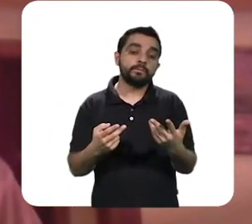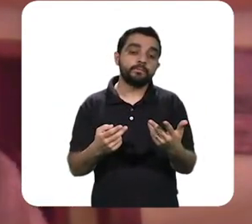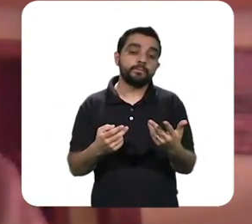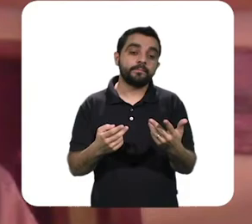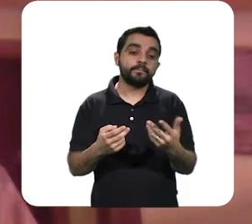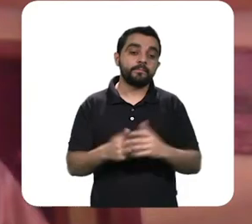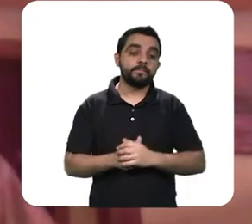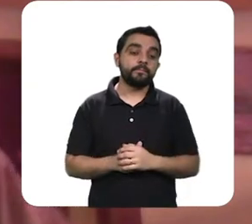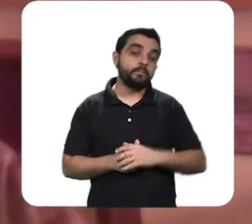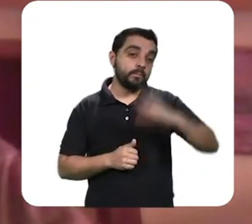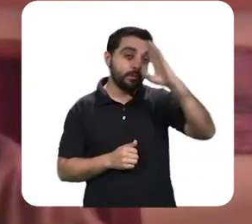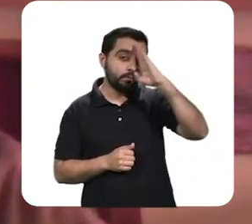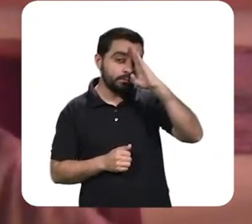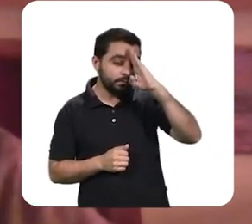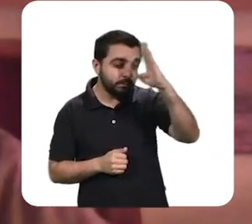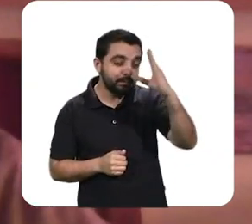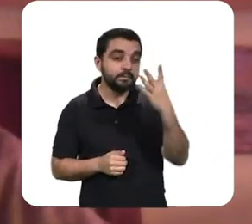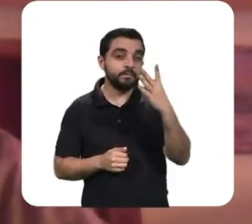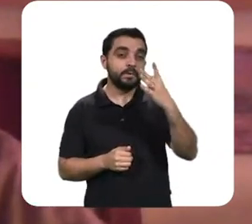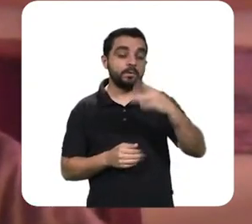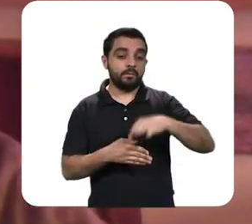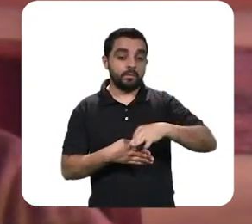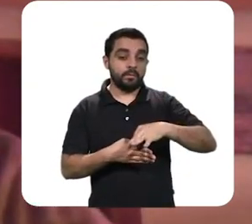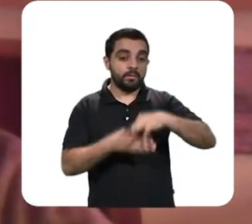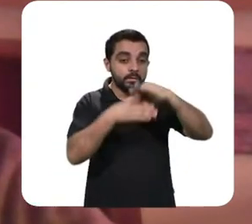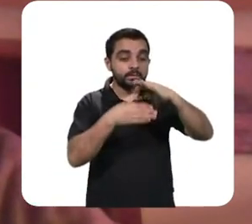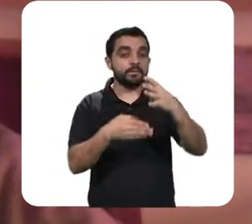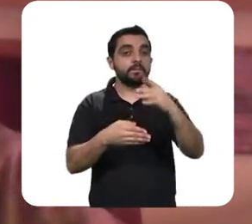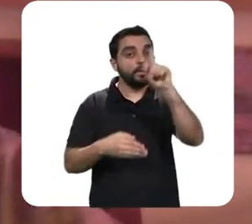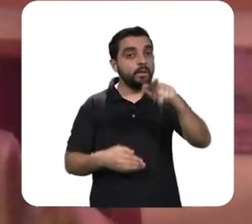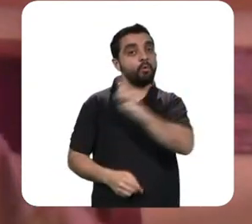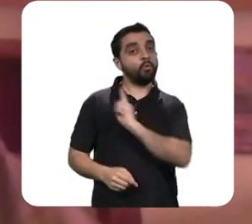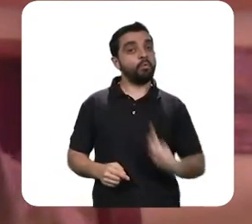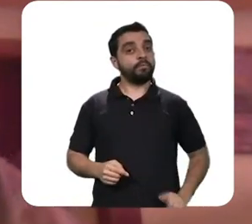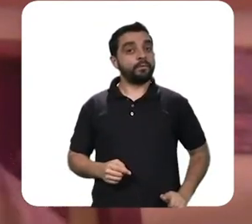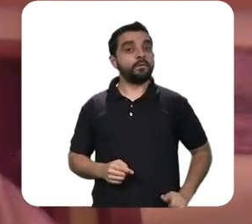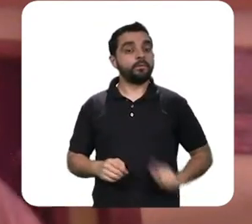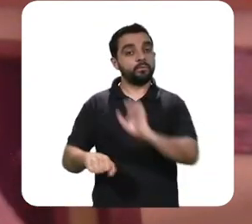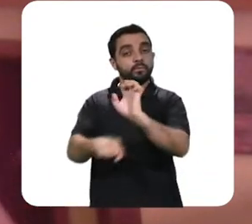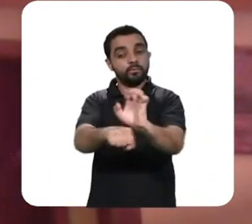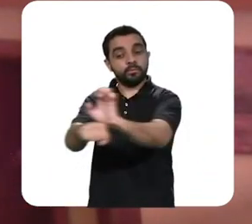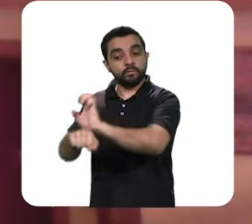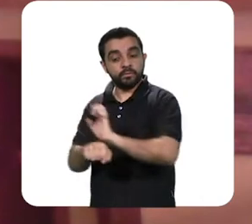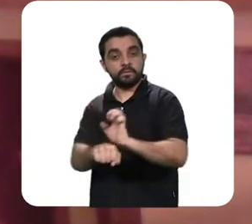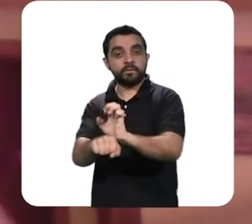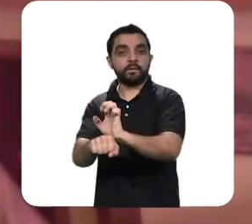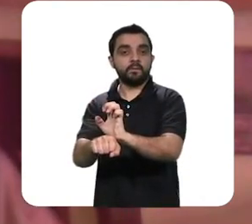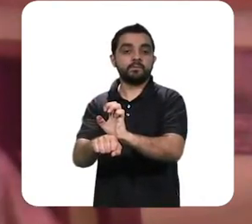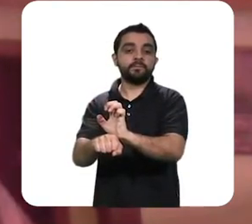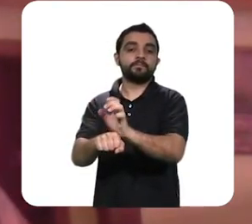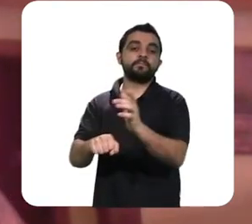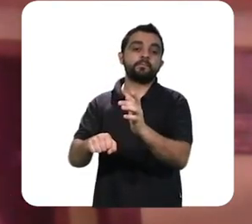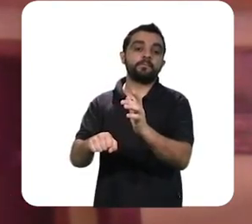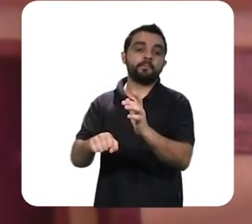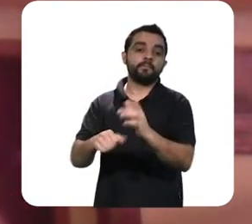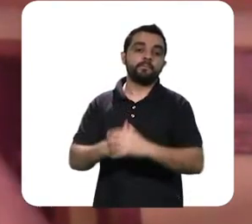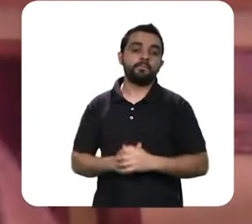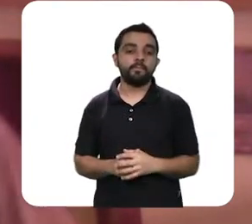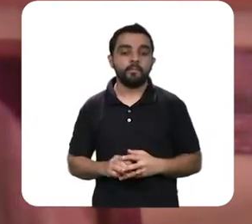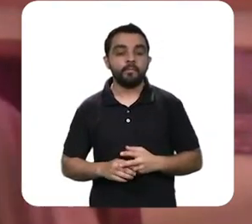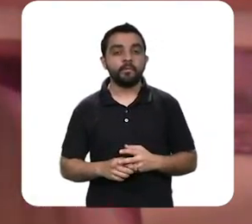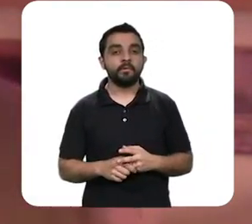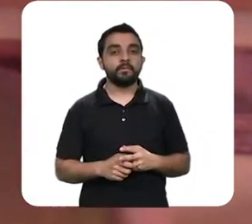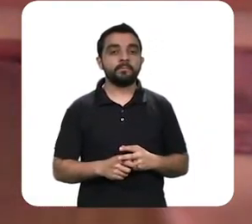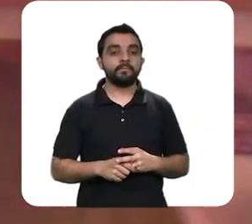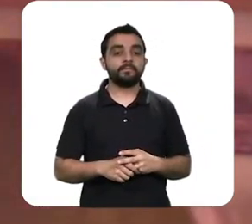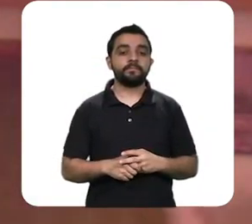principal a principal liderança estadual são os governadores dos estados que faltam a agenda política dos estados o principal veículo